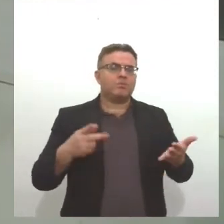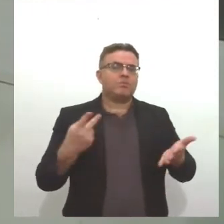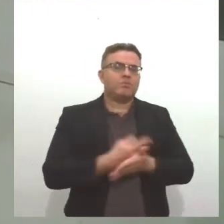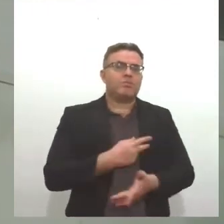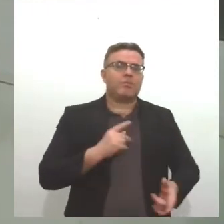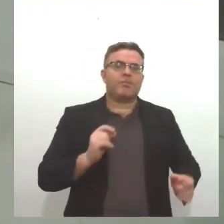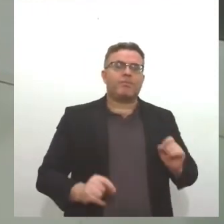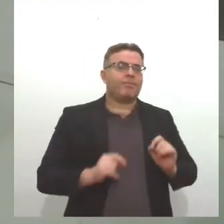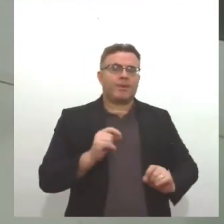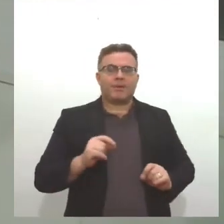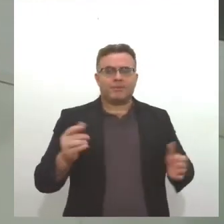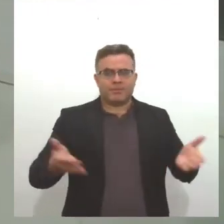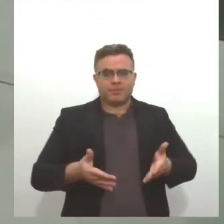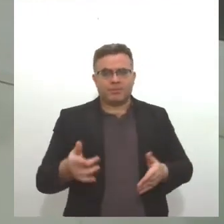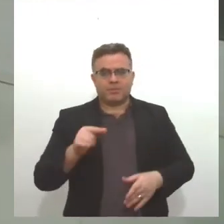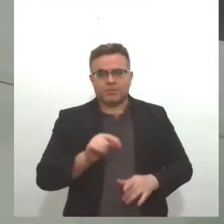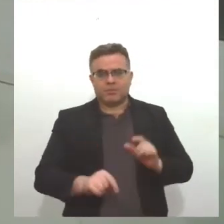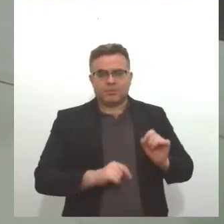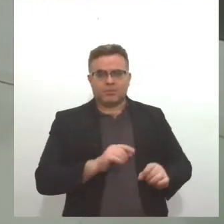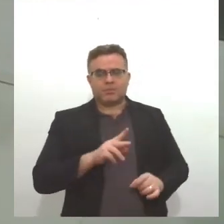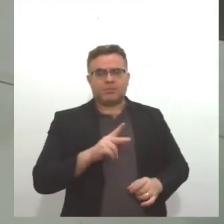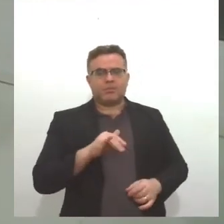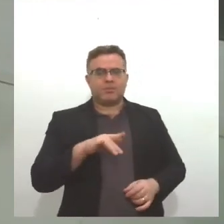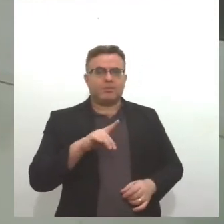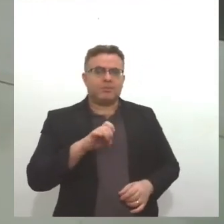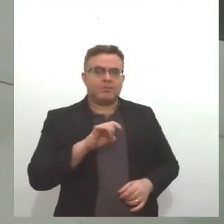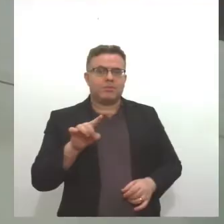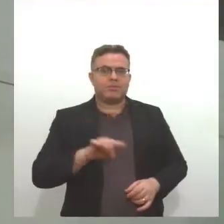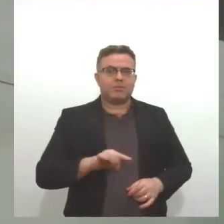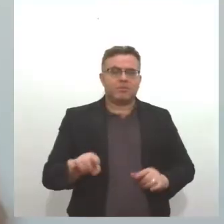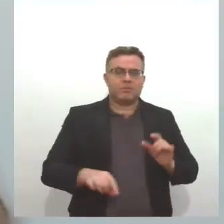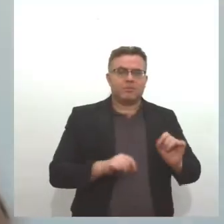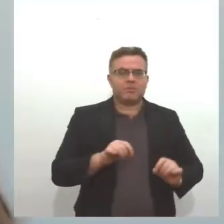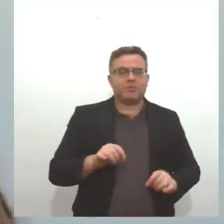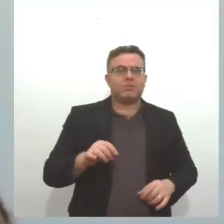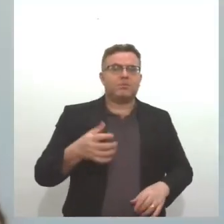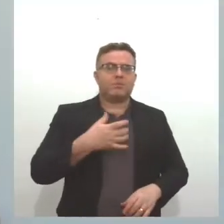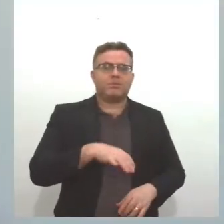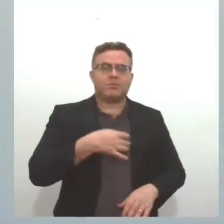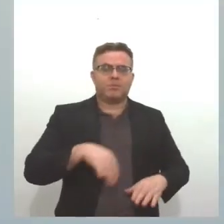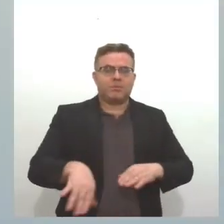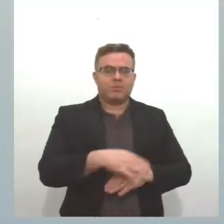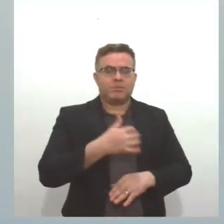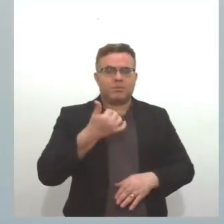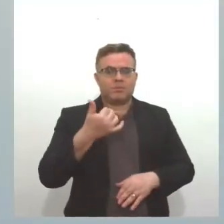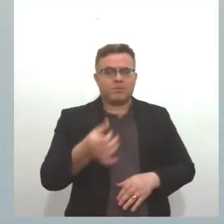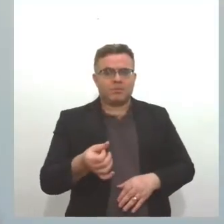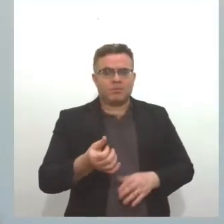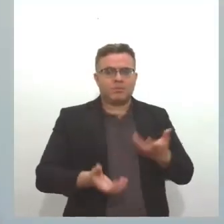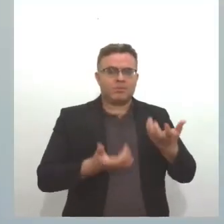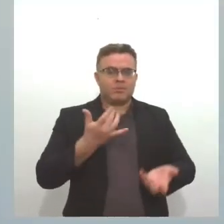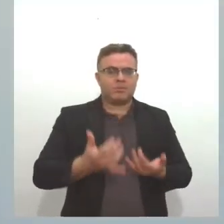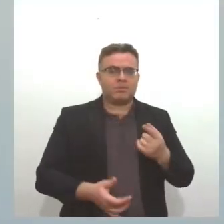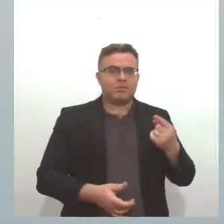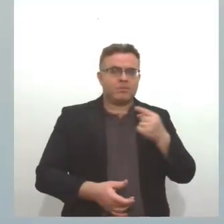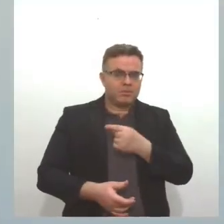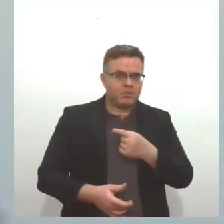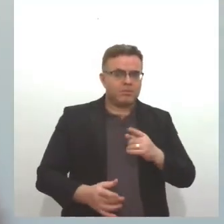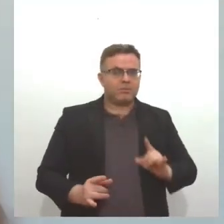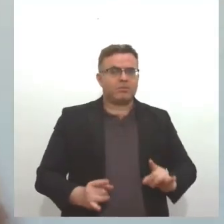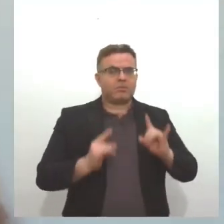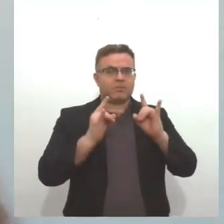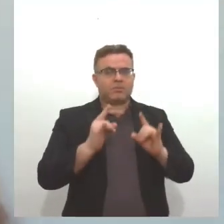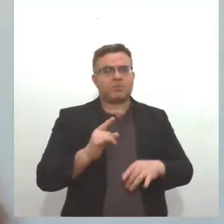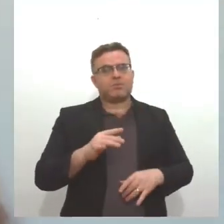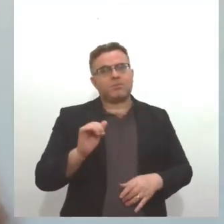Teve, recentemente, nós tivemos dia 10, incêndio numa clínica na Rua Bahia. Dia 16, tivemos um incêndio num condomínio na Zona Sul, no